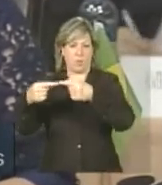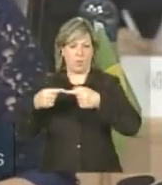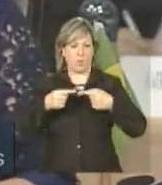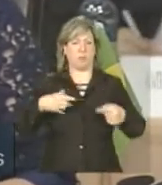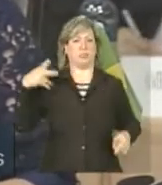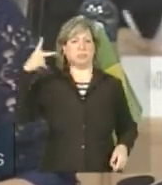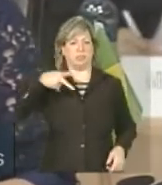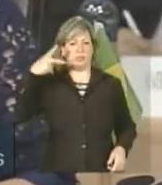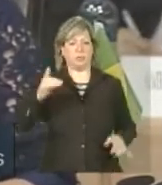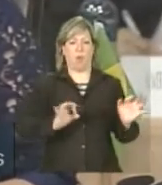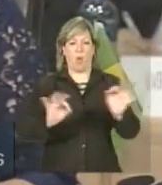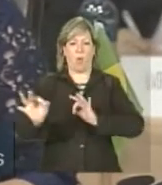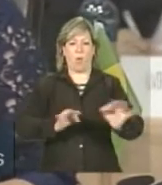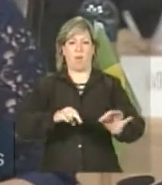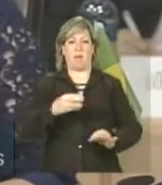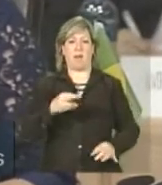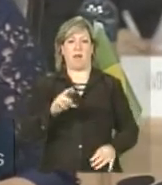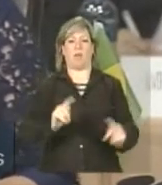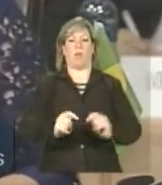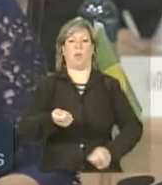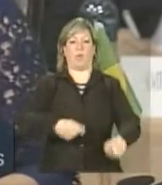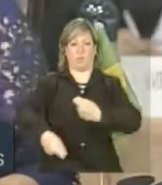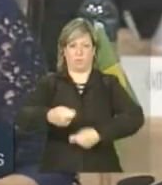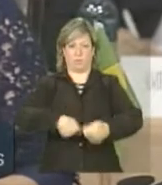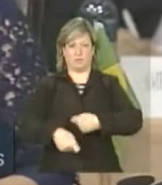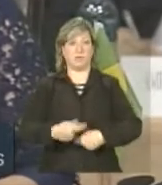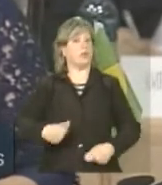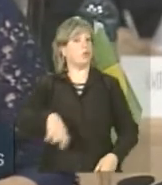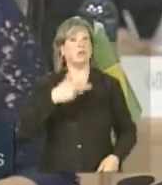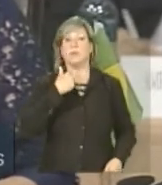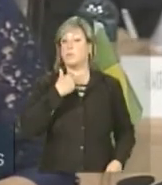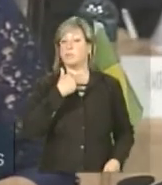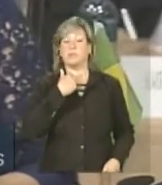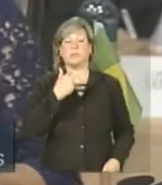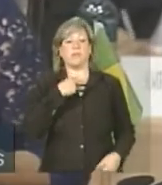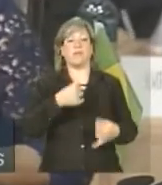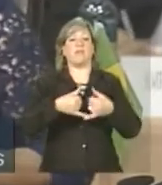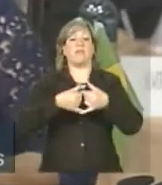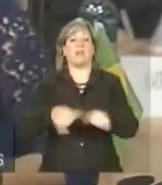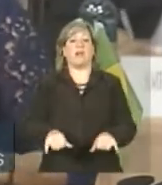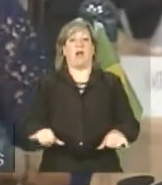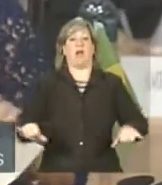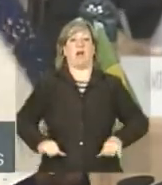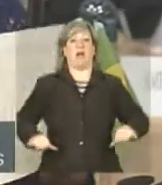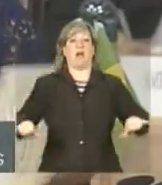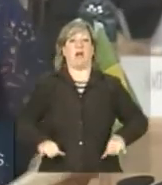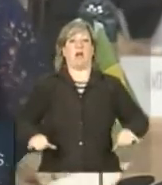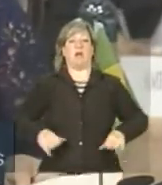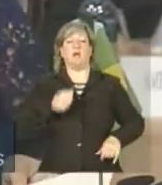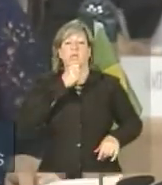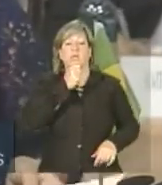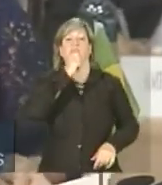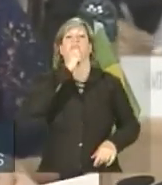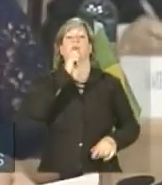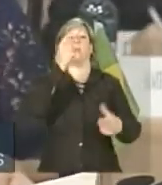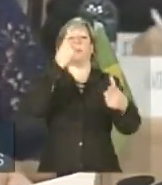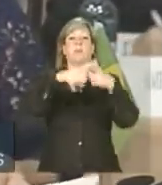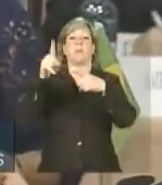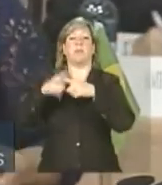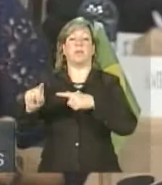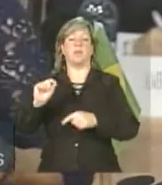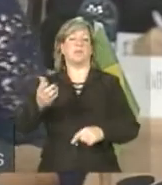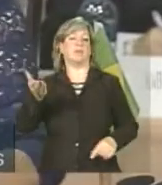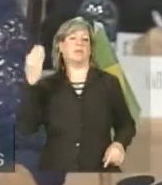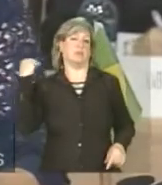coordenação macroeconômica. Não podemos ficar reféns de visões ultrapassadas